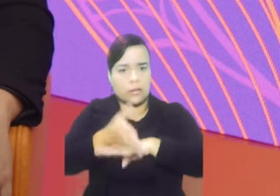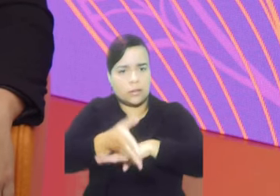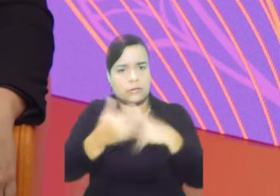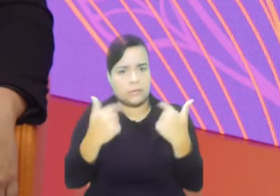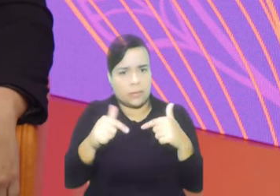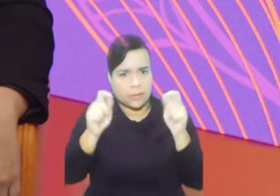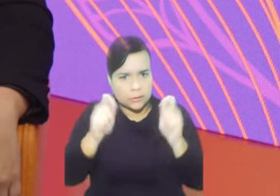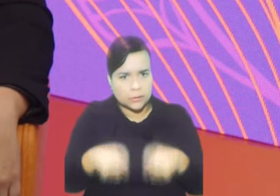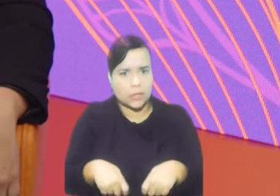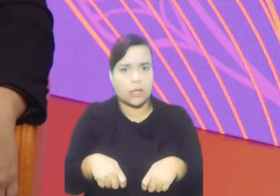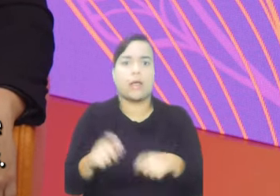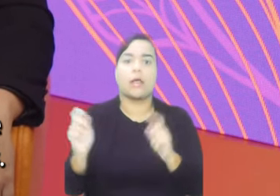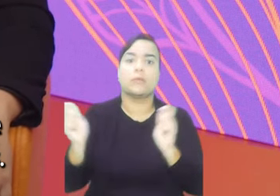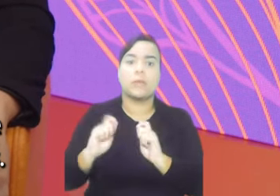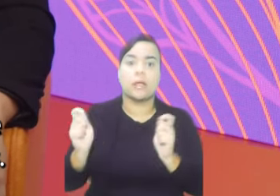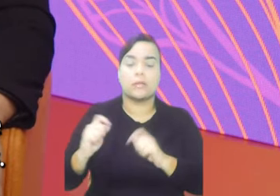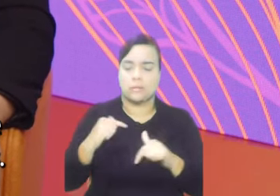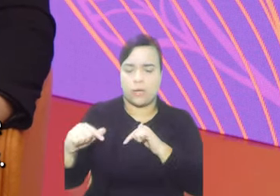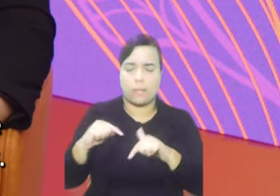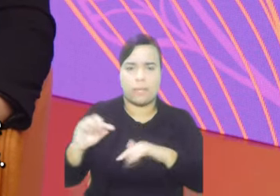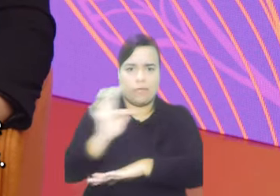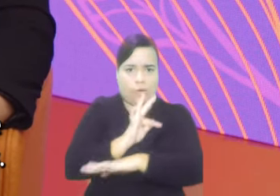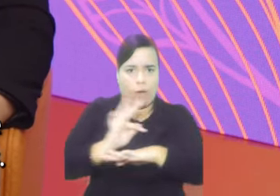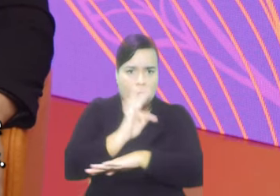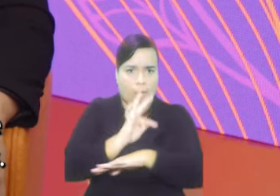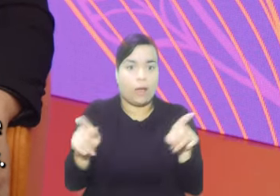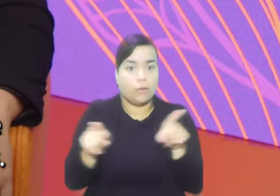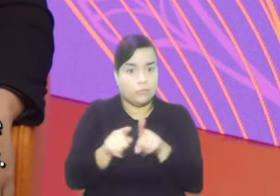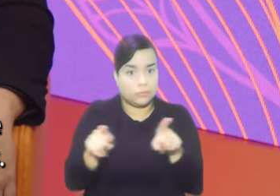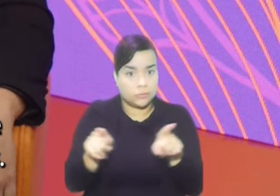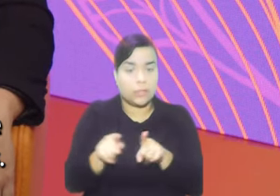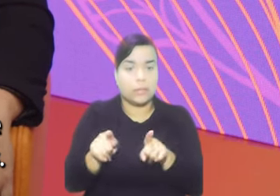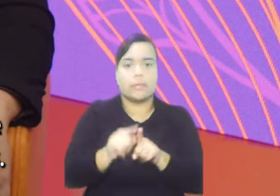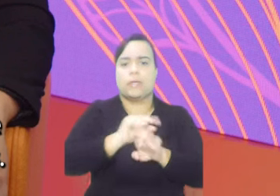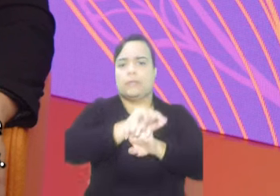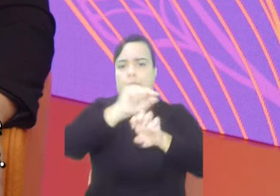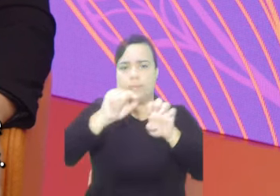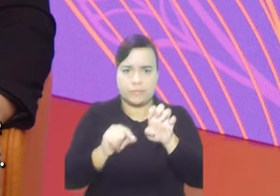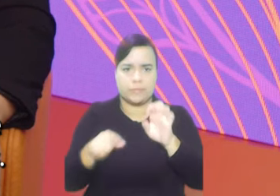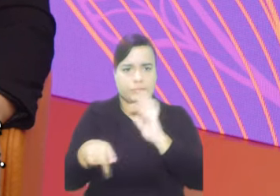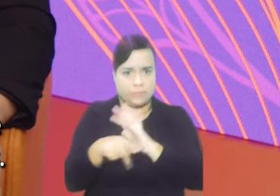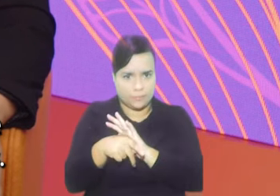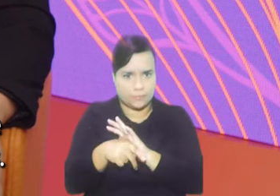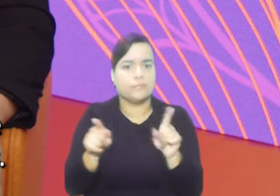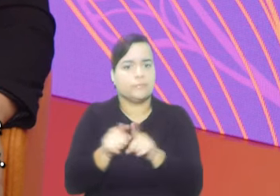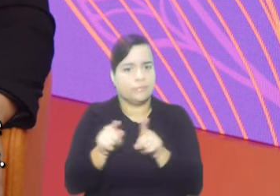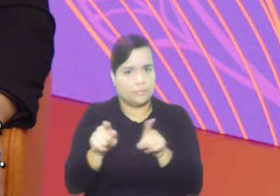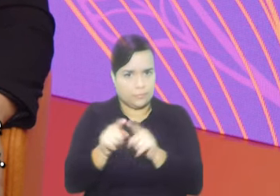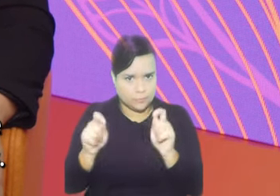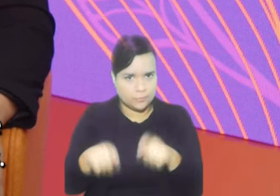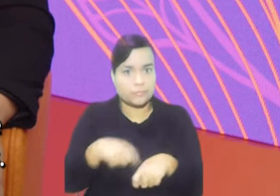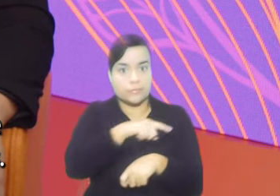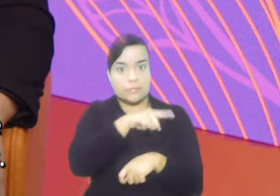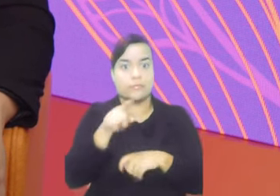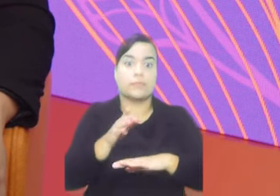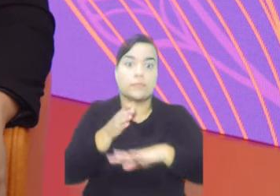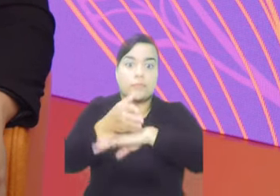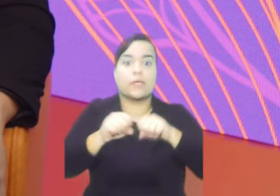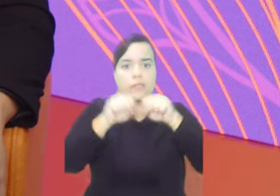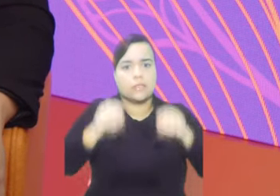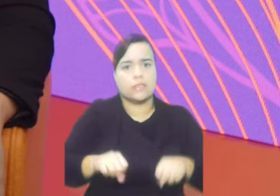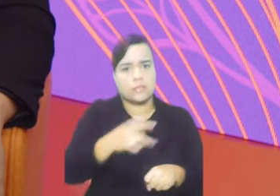refugiadas têm acesso ao trabalho, elas podem trabalhar tanto formalmente, quanto trabalhar como empreendedoras,